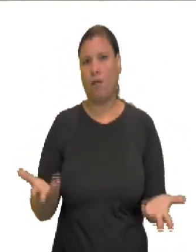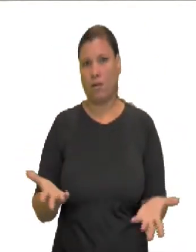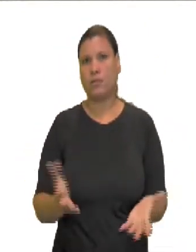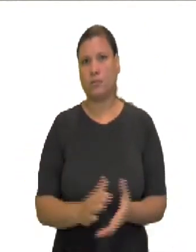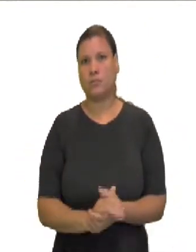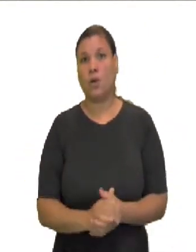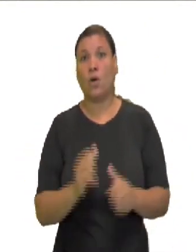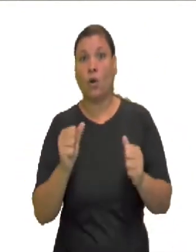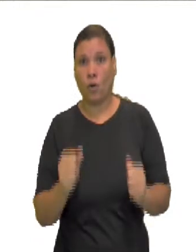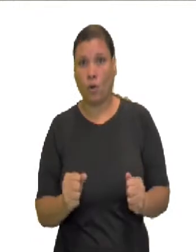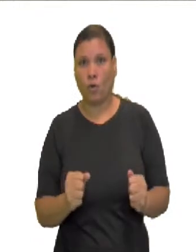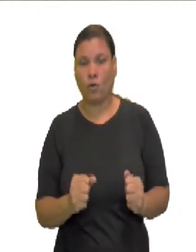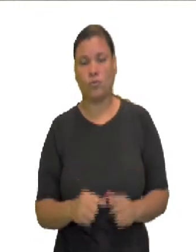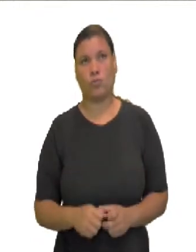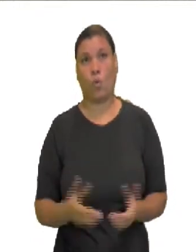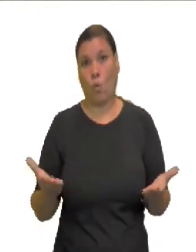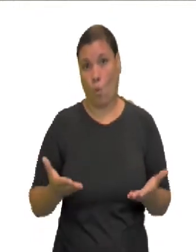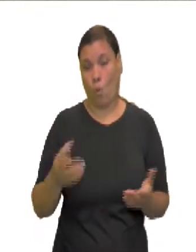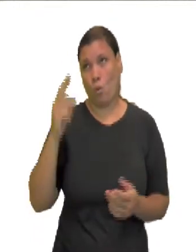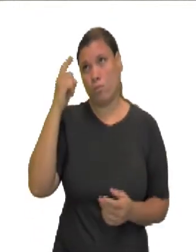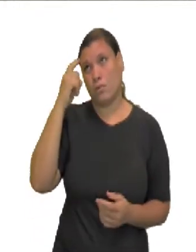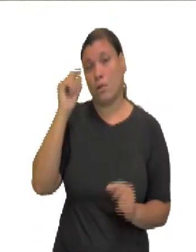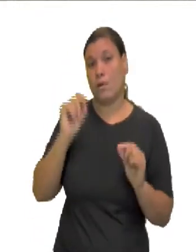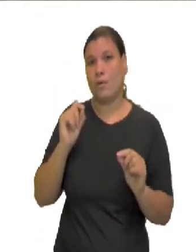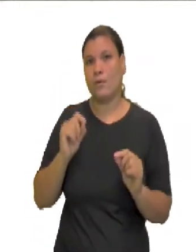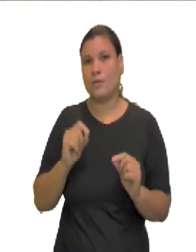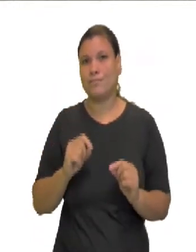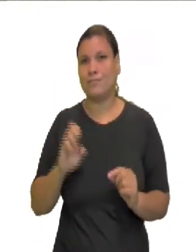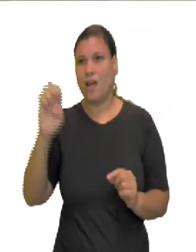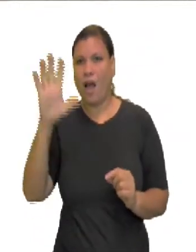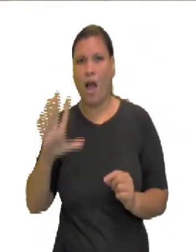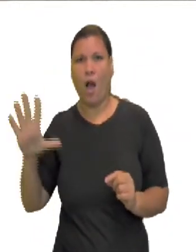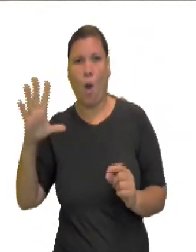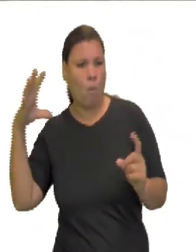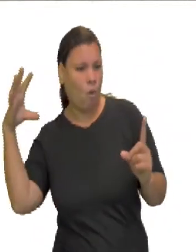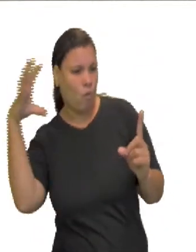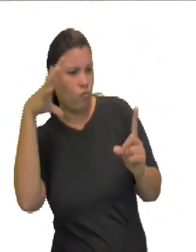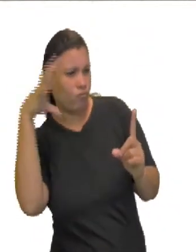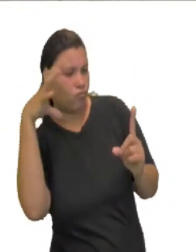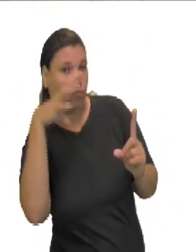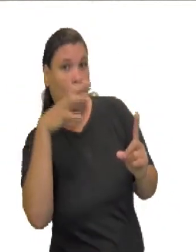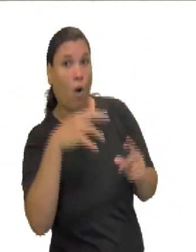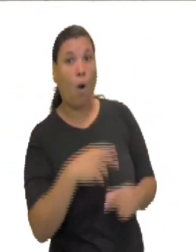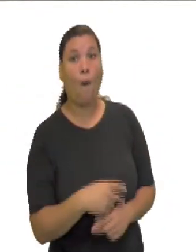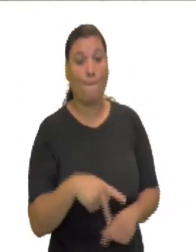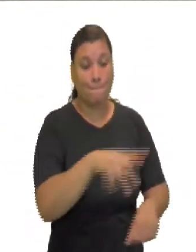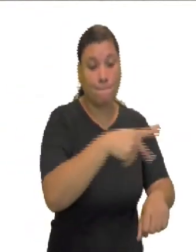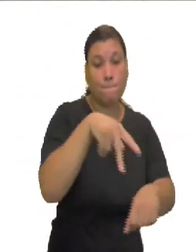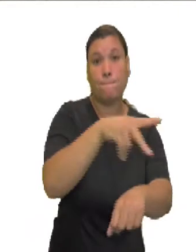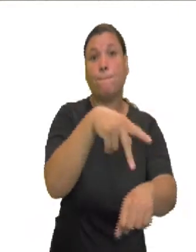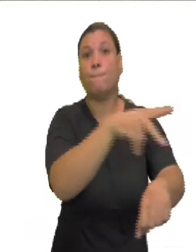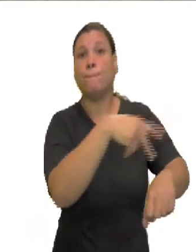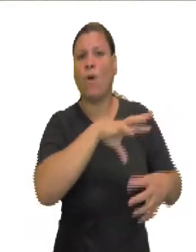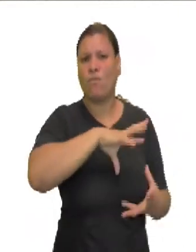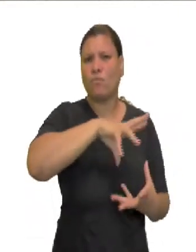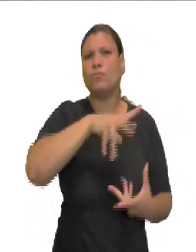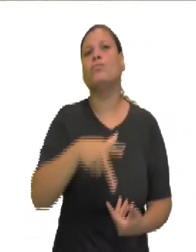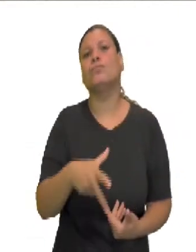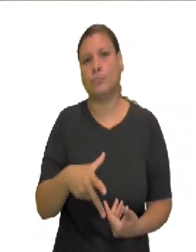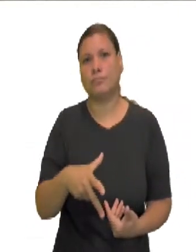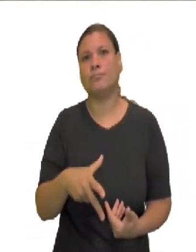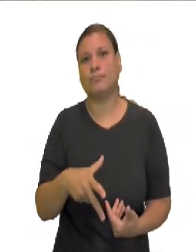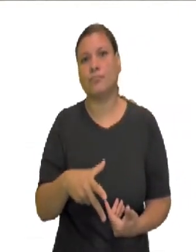influência sobre diversos países do mundo. Por trás disso, existe ainda uma idealização